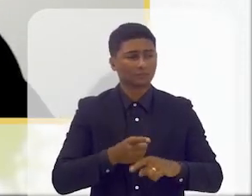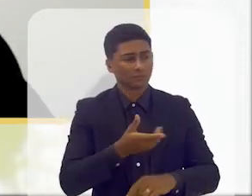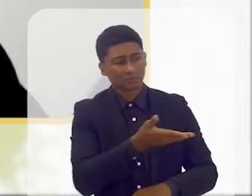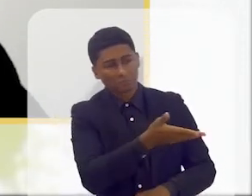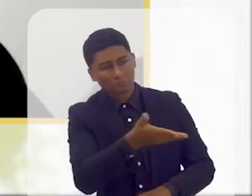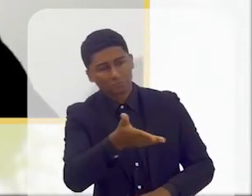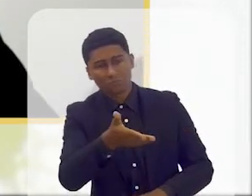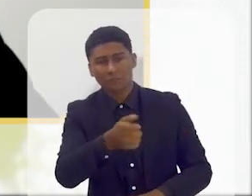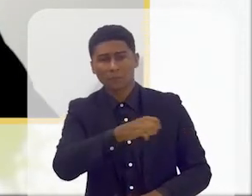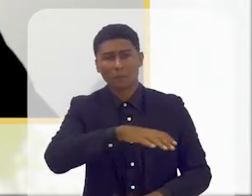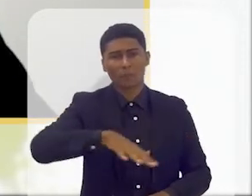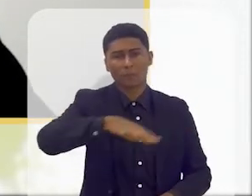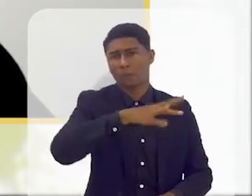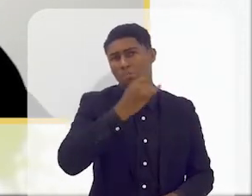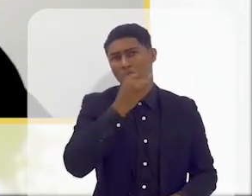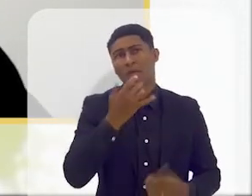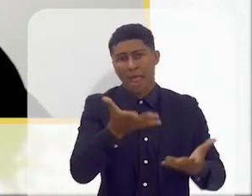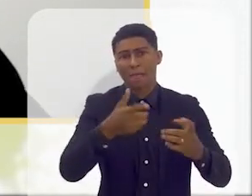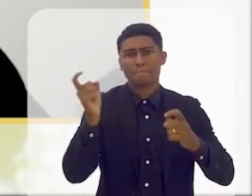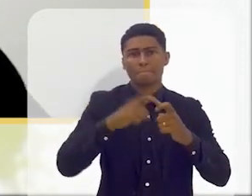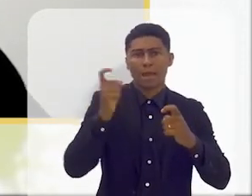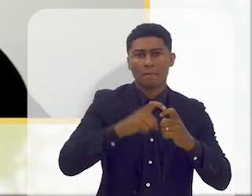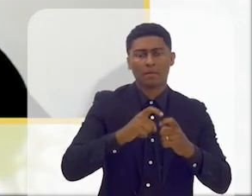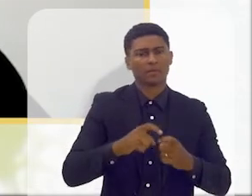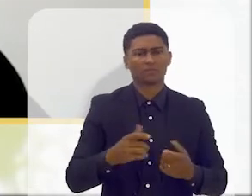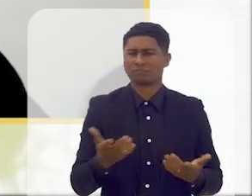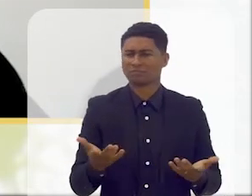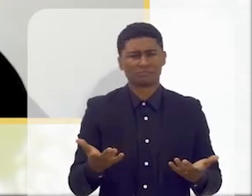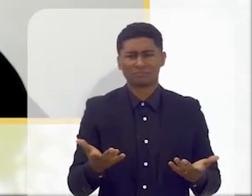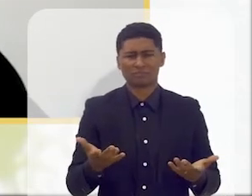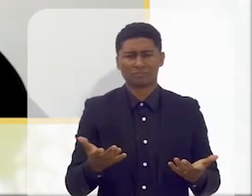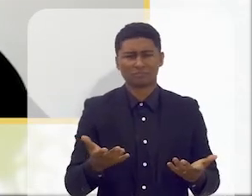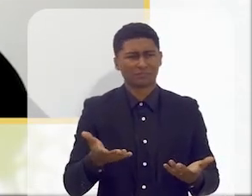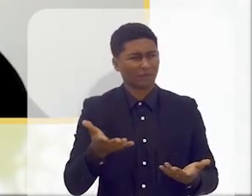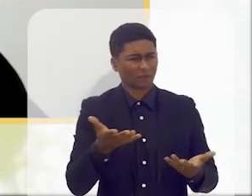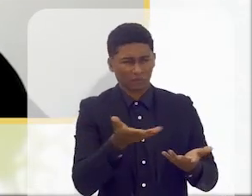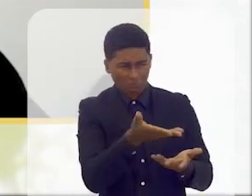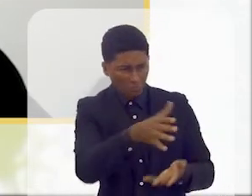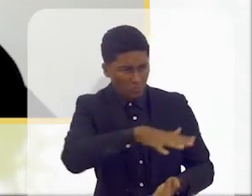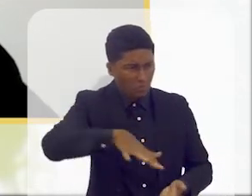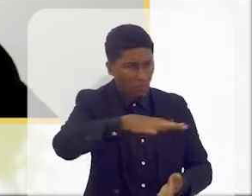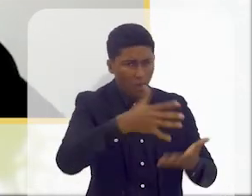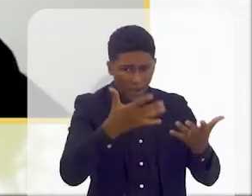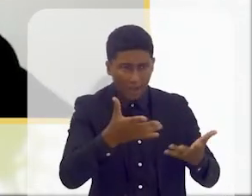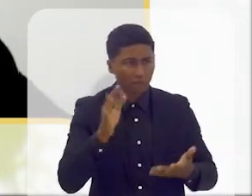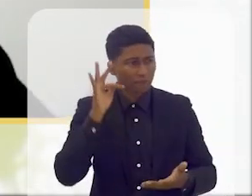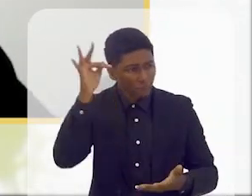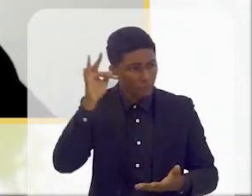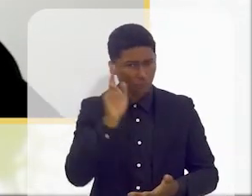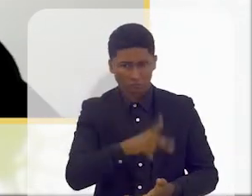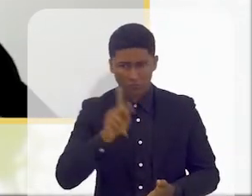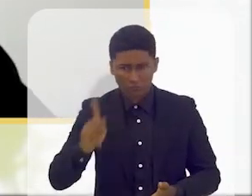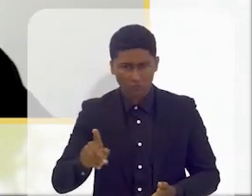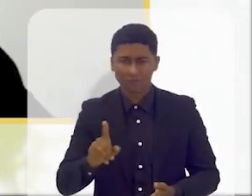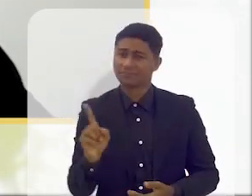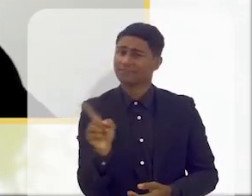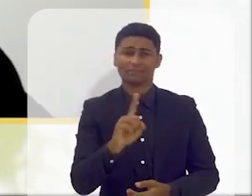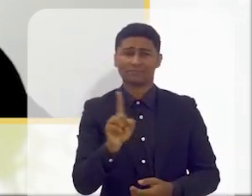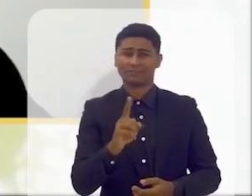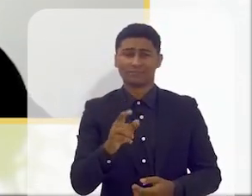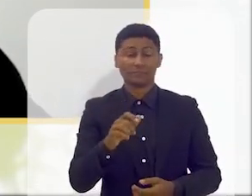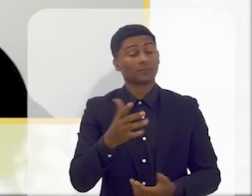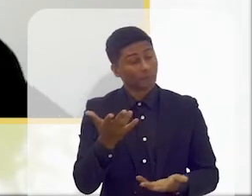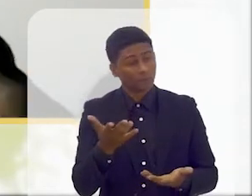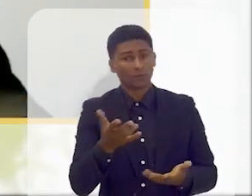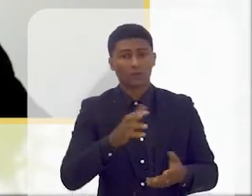queremos ser médicos, nem todos queremos ser jornalistas, nem todos queremos ser professores. Todos somos importantes